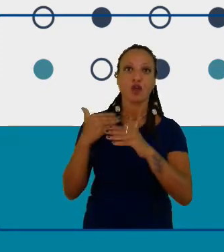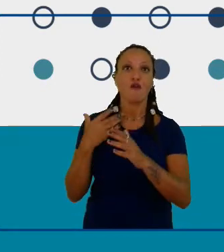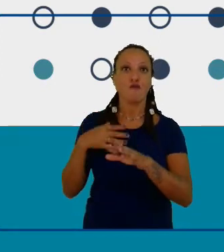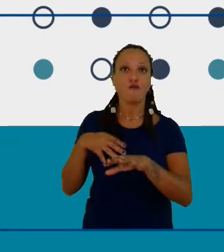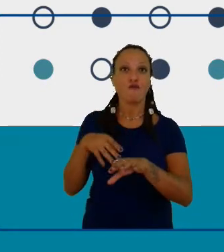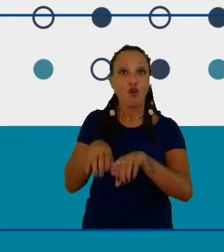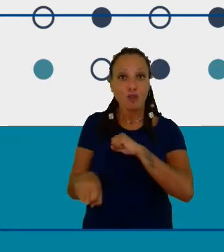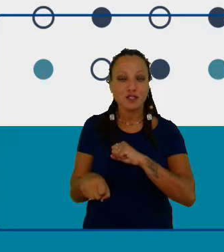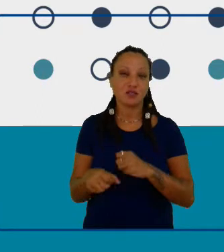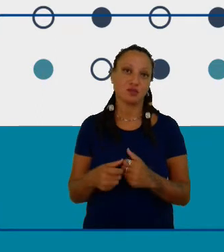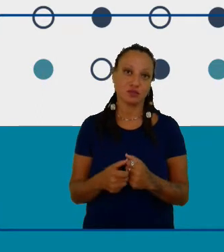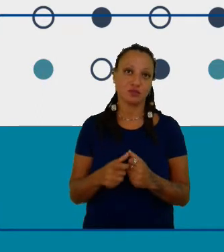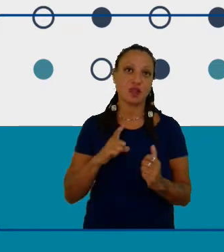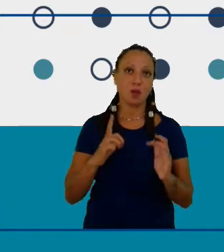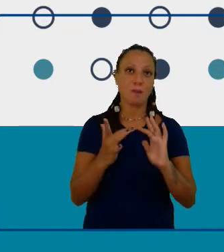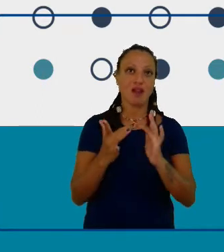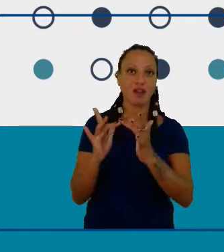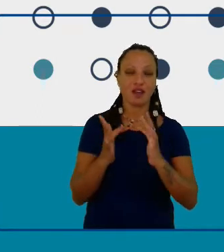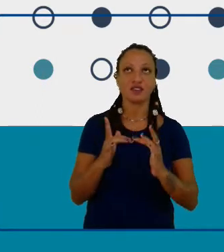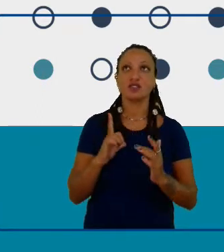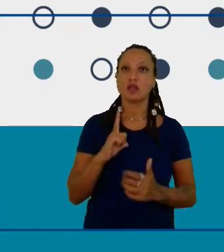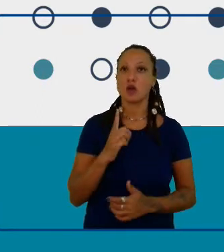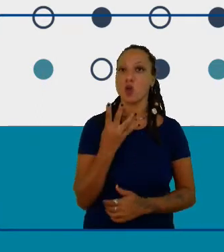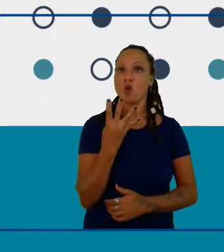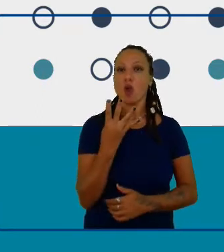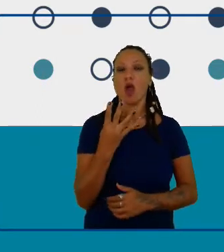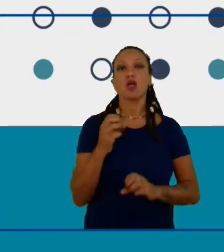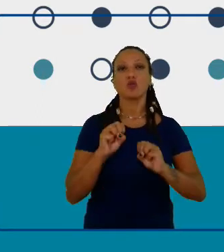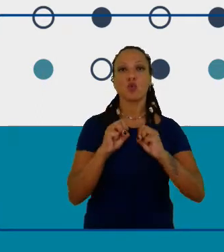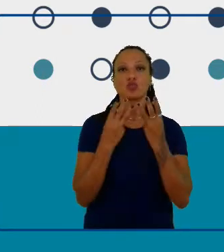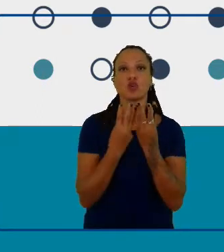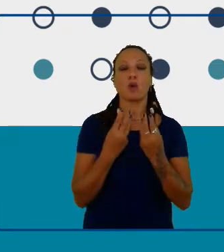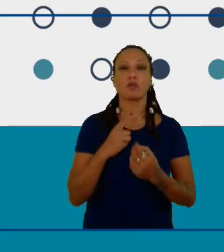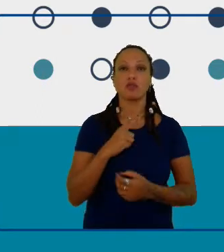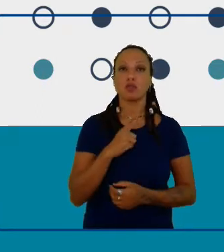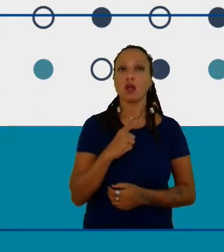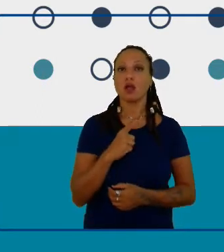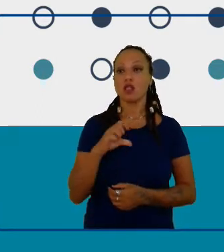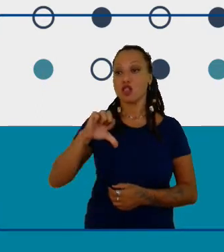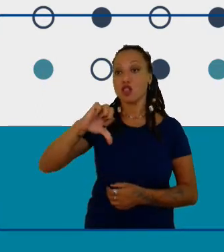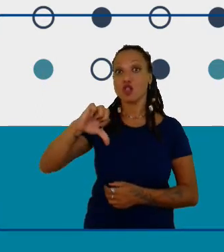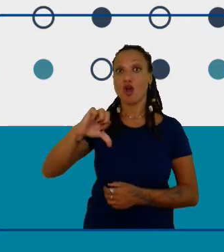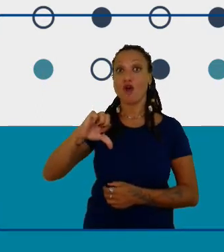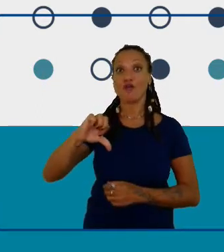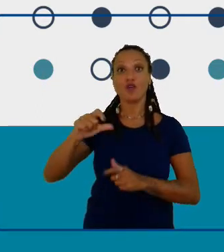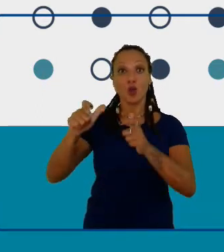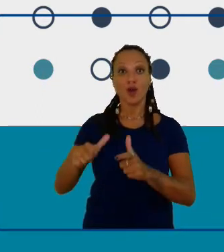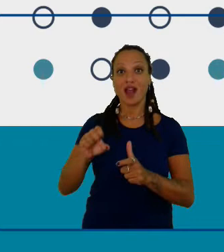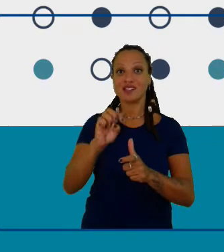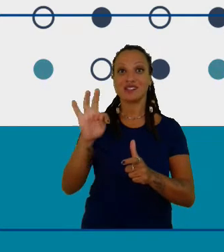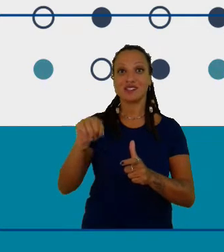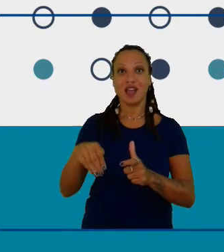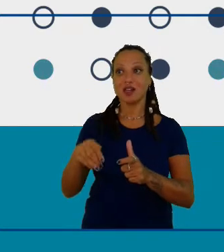workshops que cobrem novos clubes começando e também a gente observa